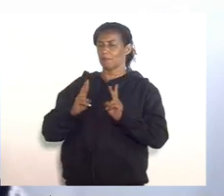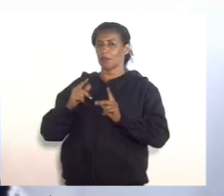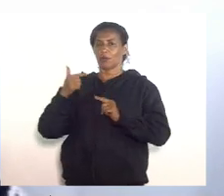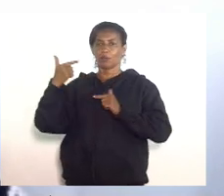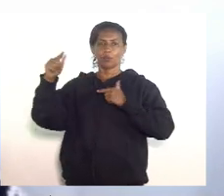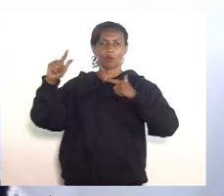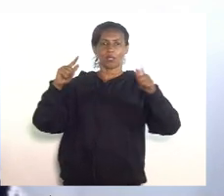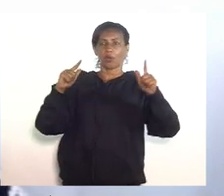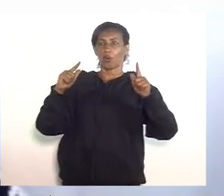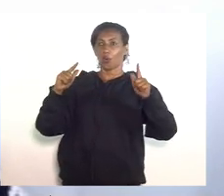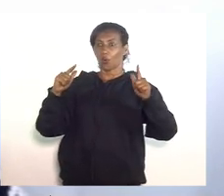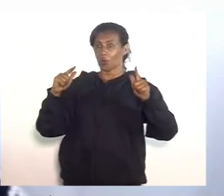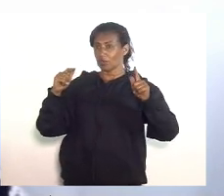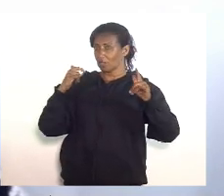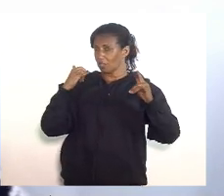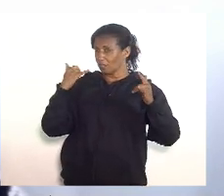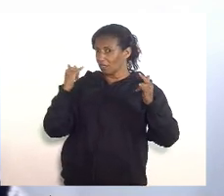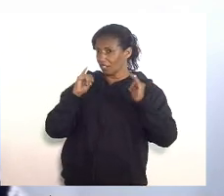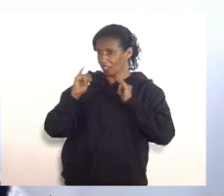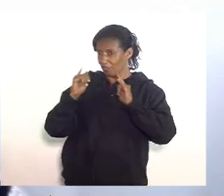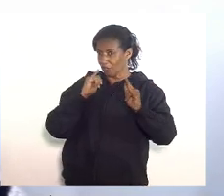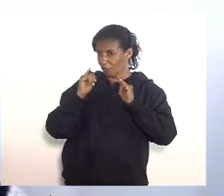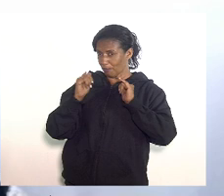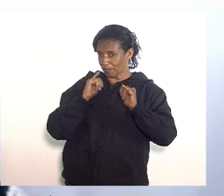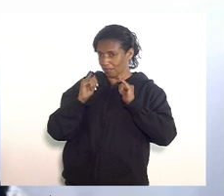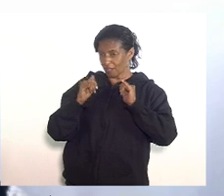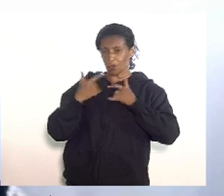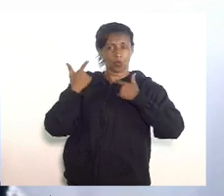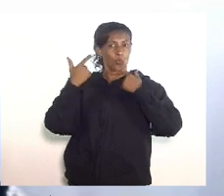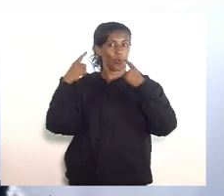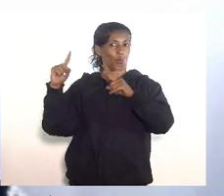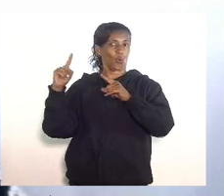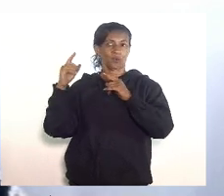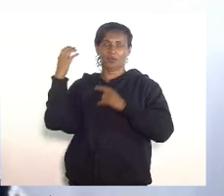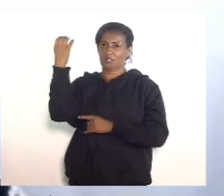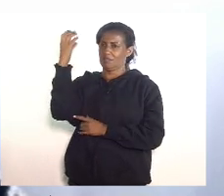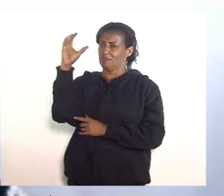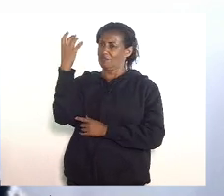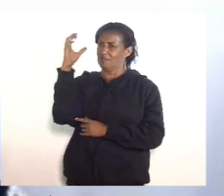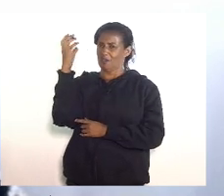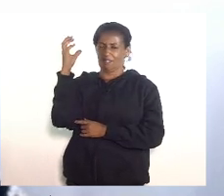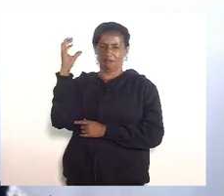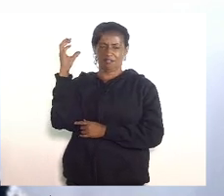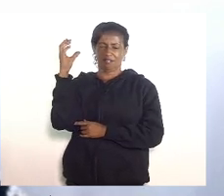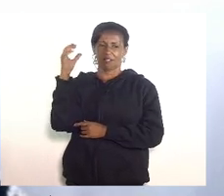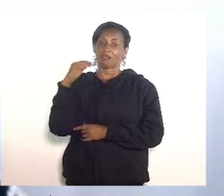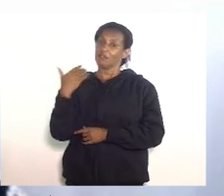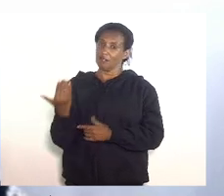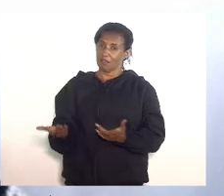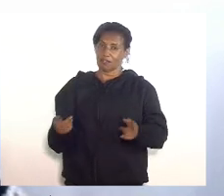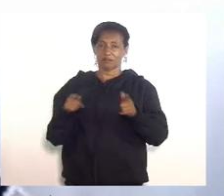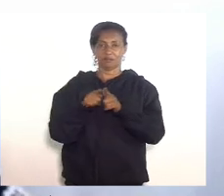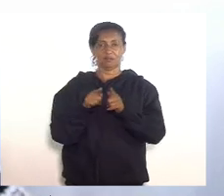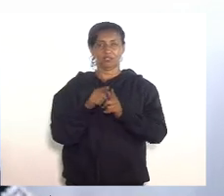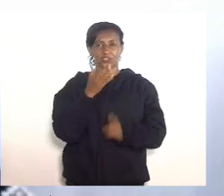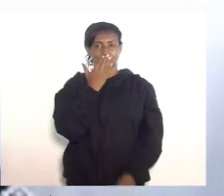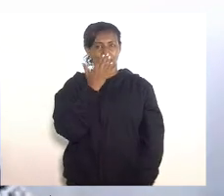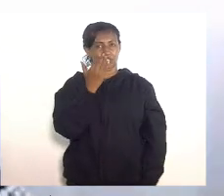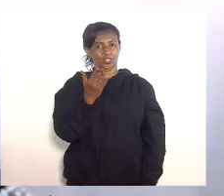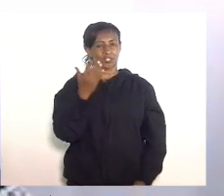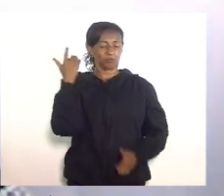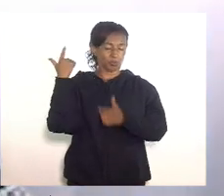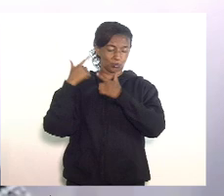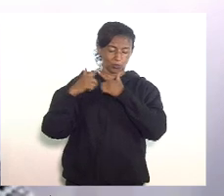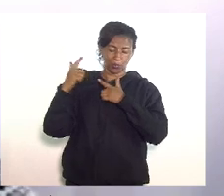uma indicação que fere o conhecimento da ciência e aí estamos diante também deputada Renata de um grande